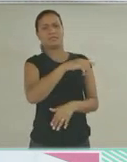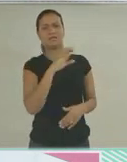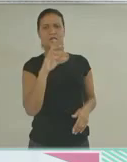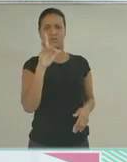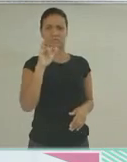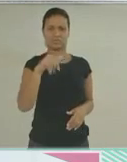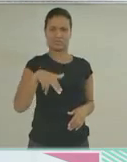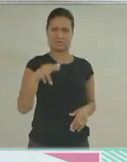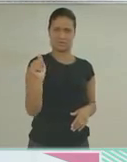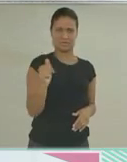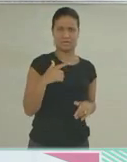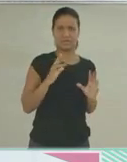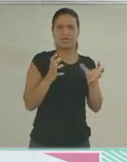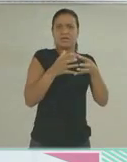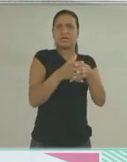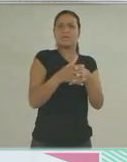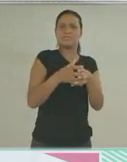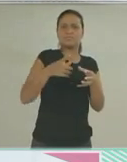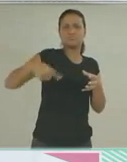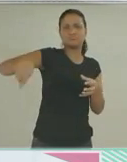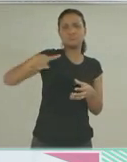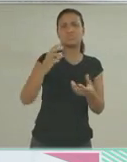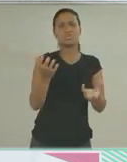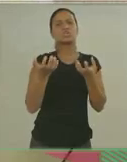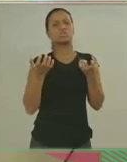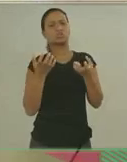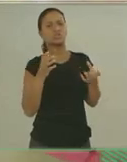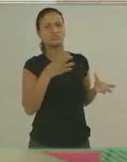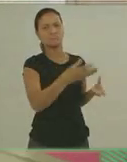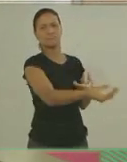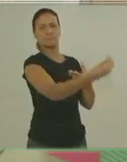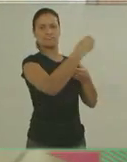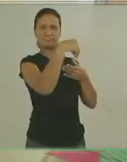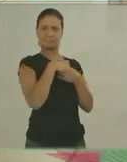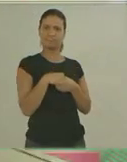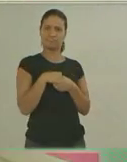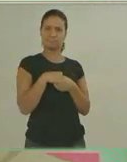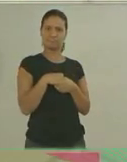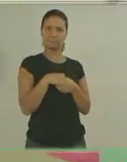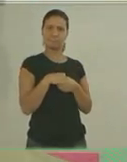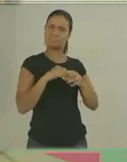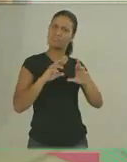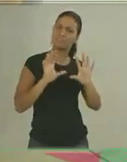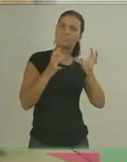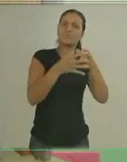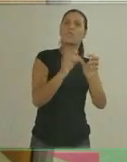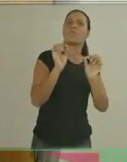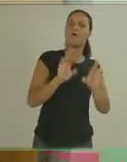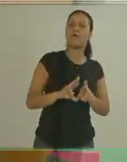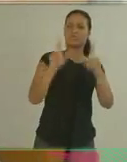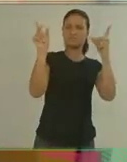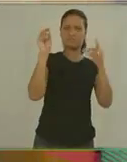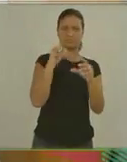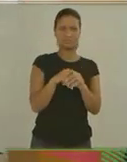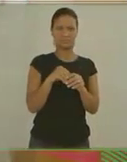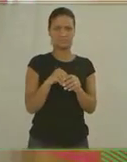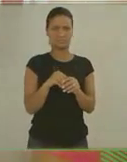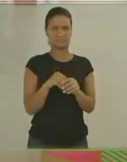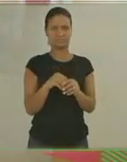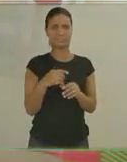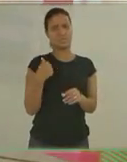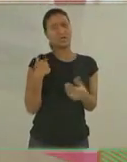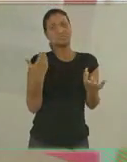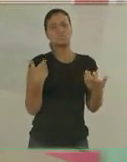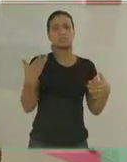grande, né? Só no começo eu tive um probleminha, porque na hora, para liderar a